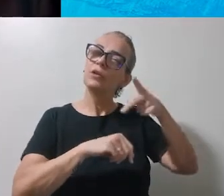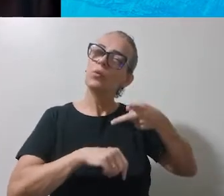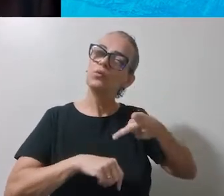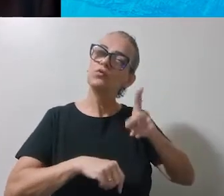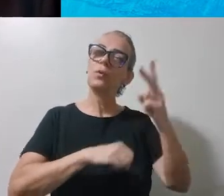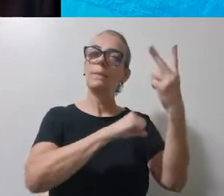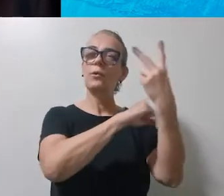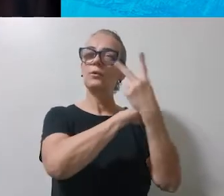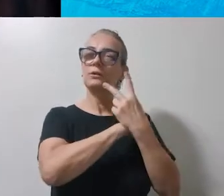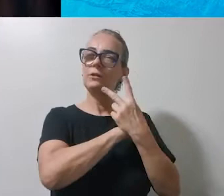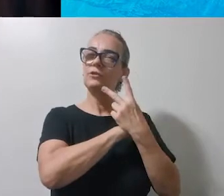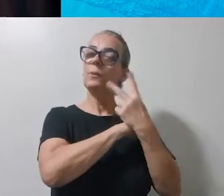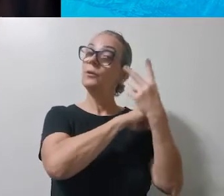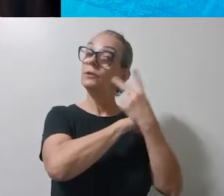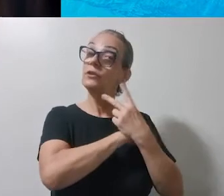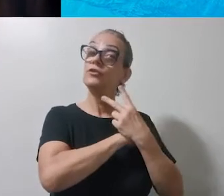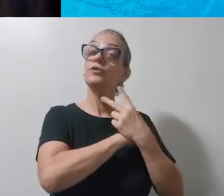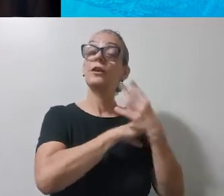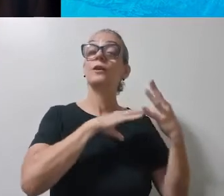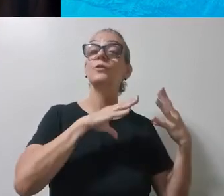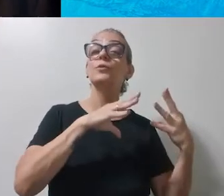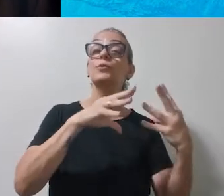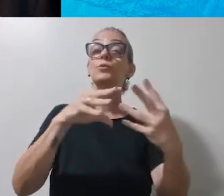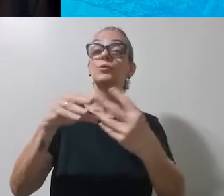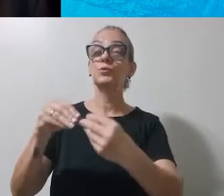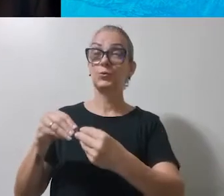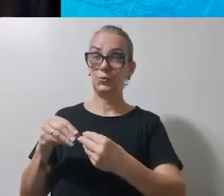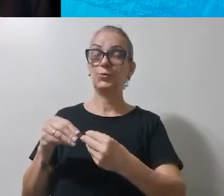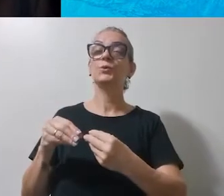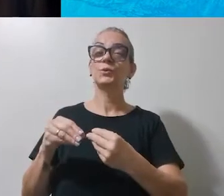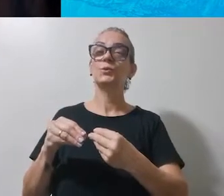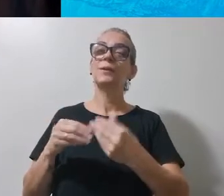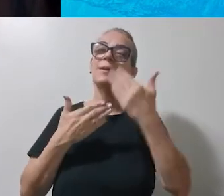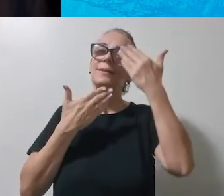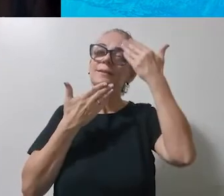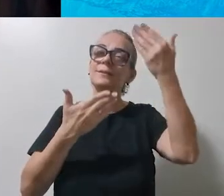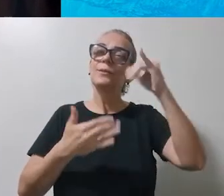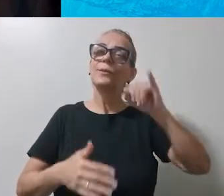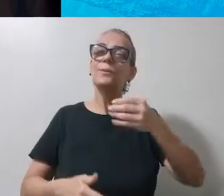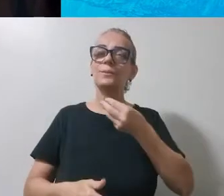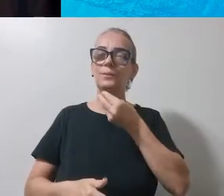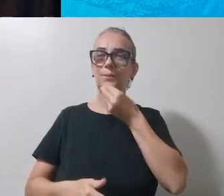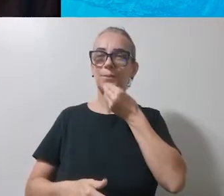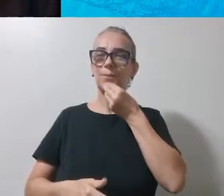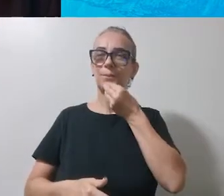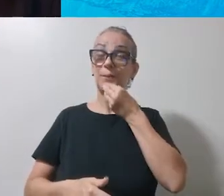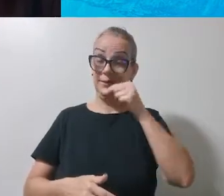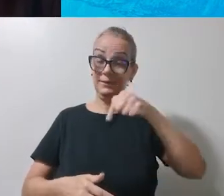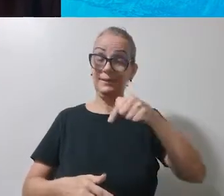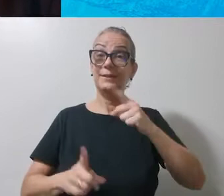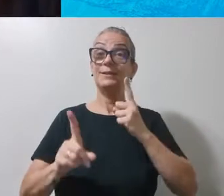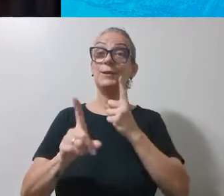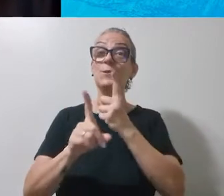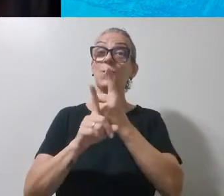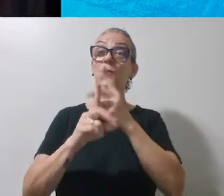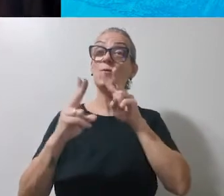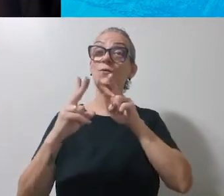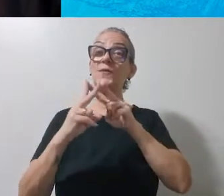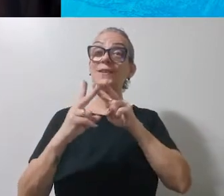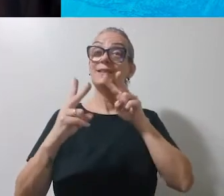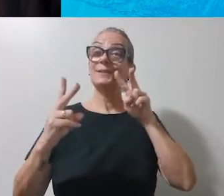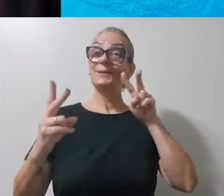todos. Agradecer a oportunidade desse encontro virtual,